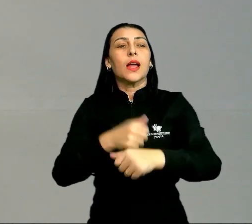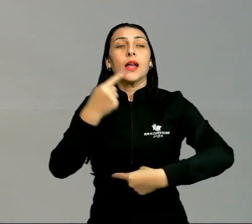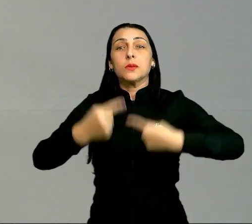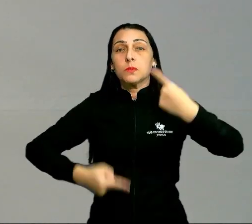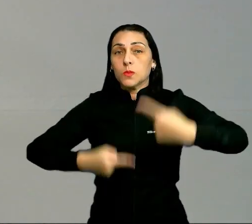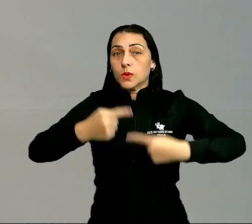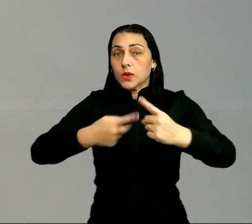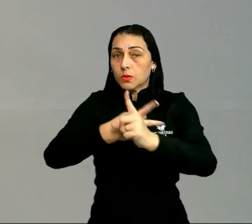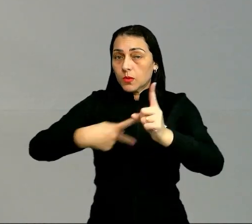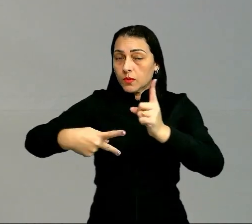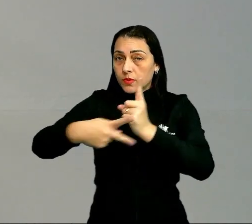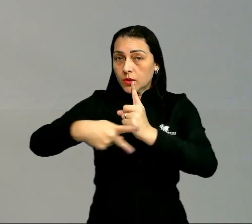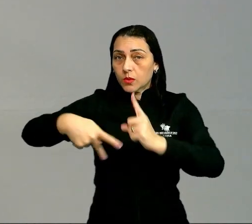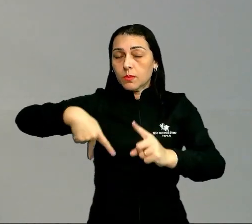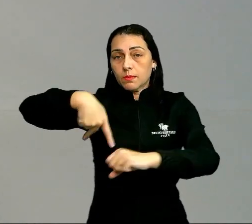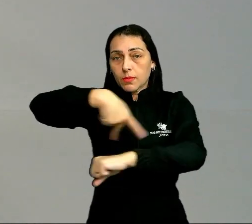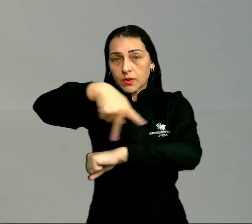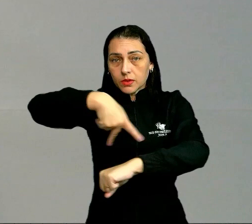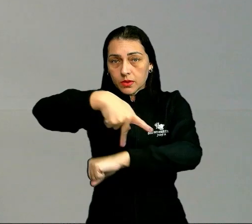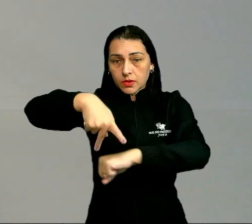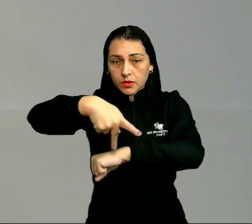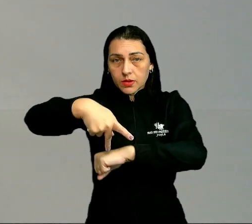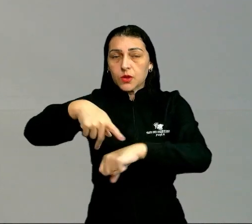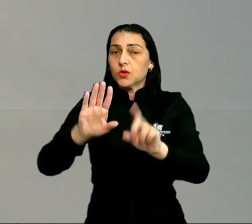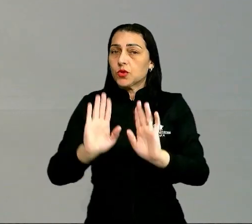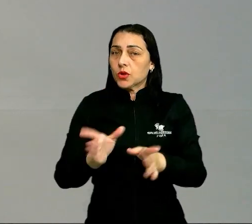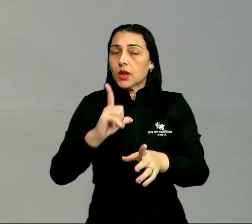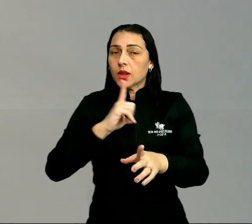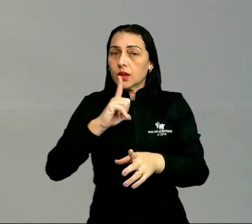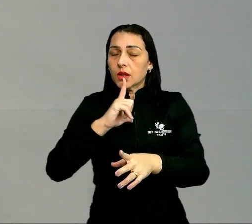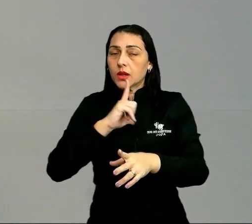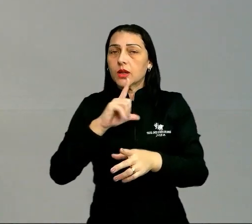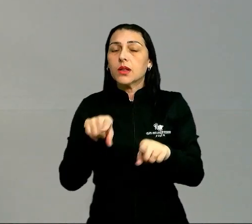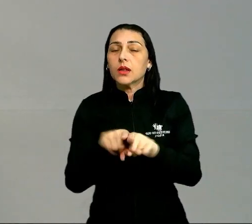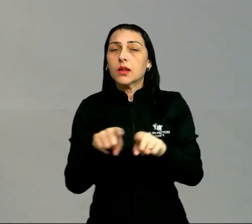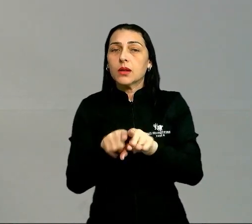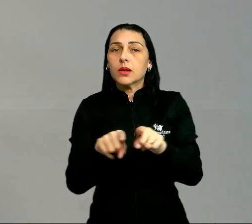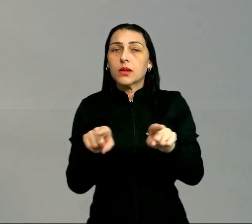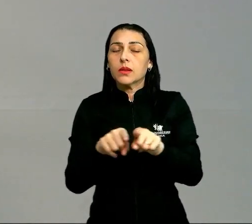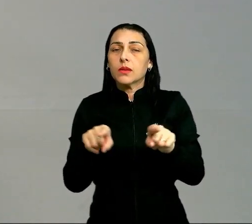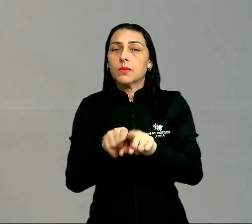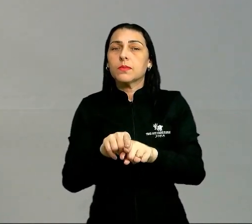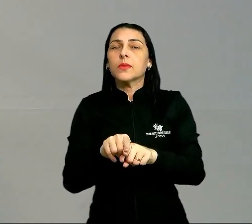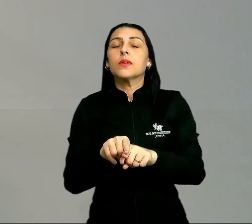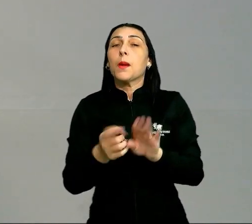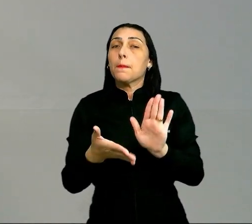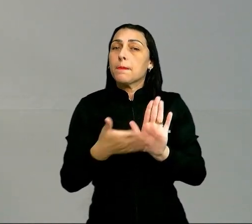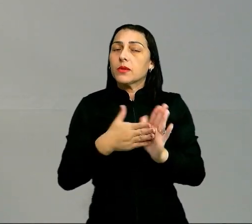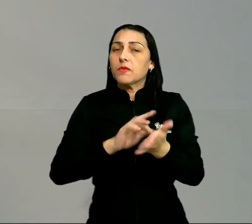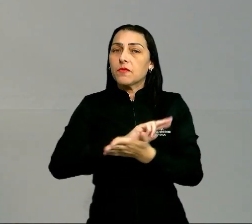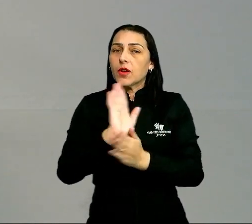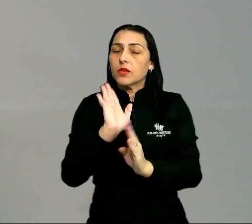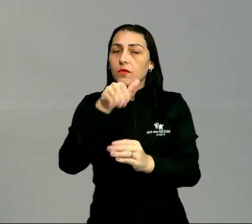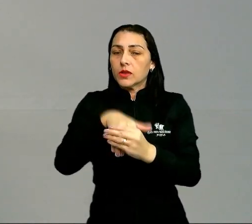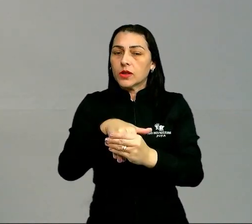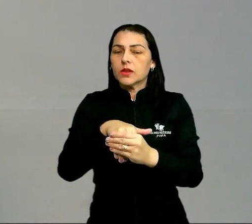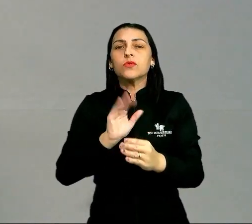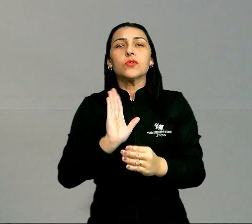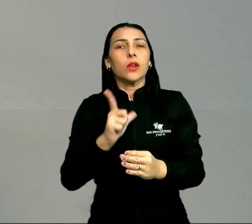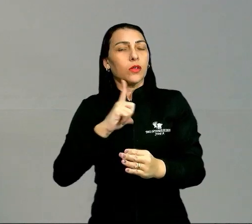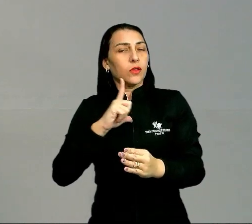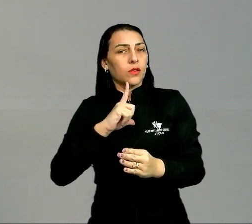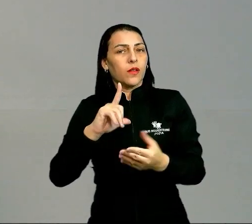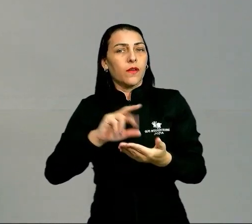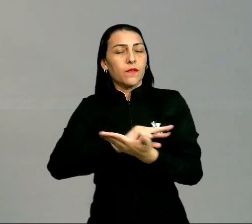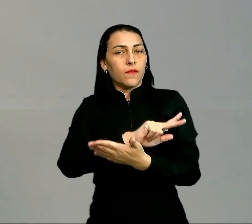políticas previdenciárias do país e já estamos tendo aí, já está em pauta várias votações, já estiveram